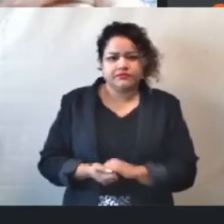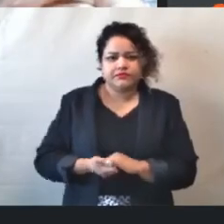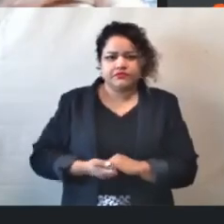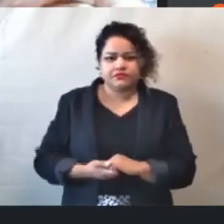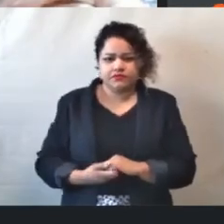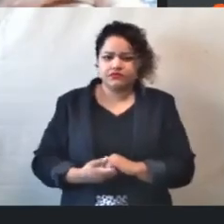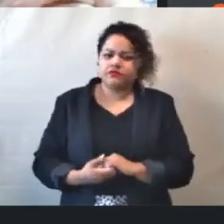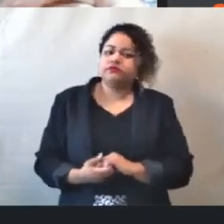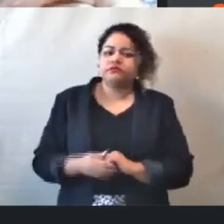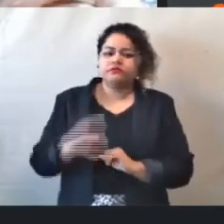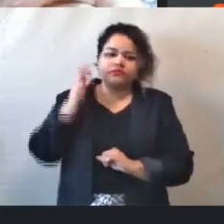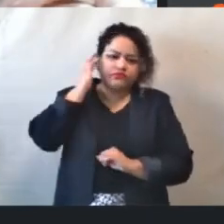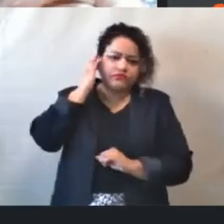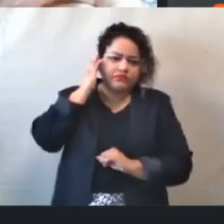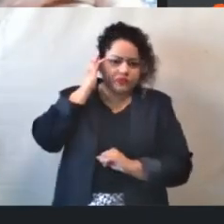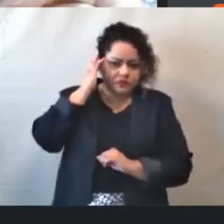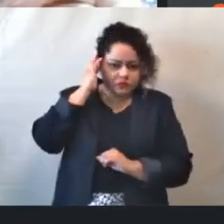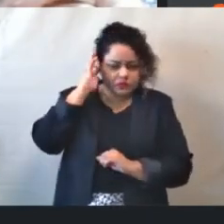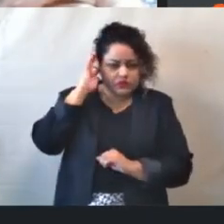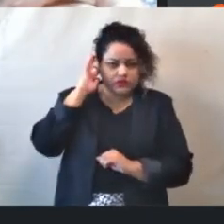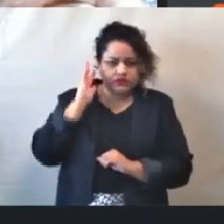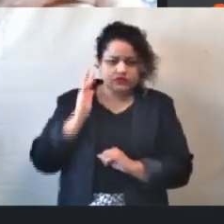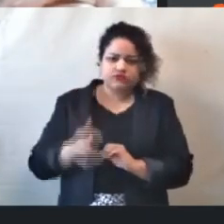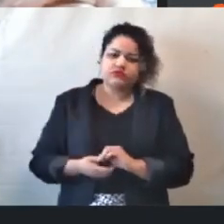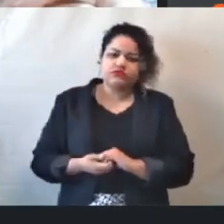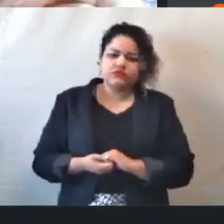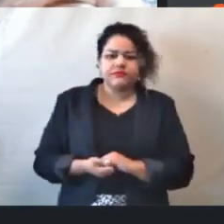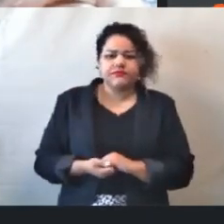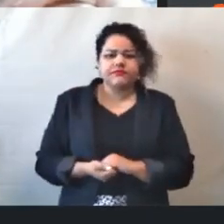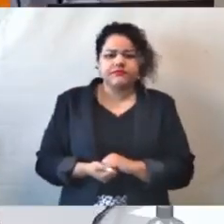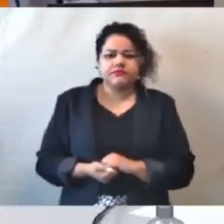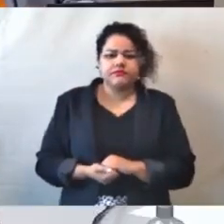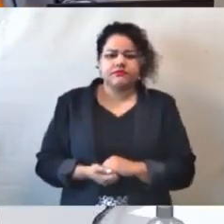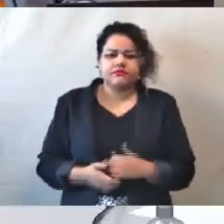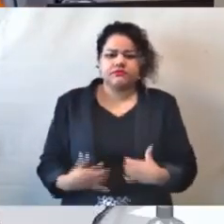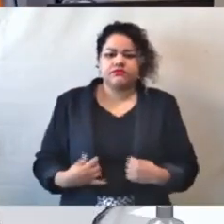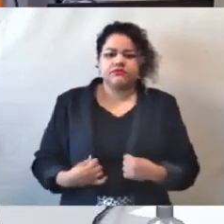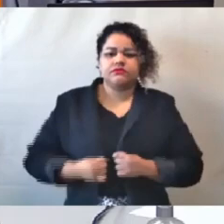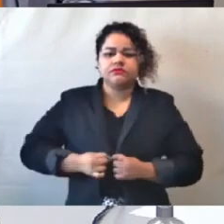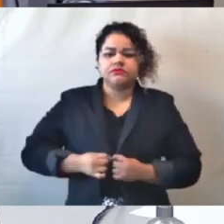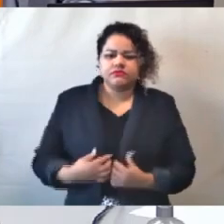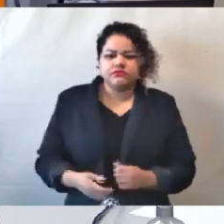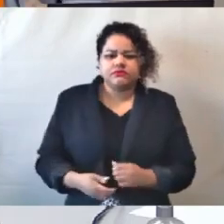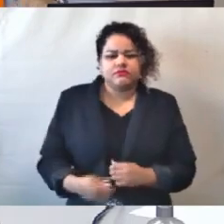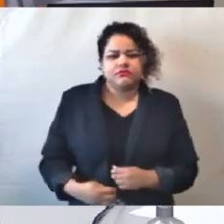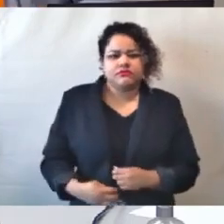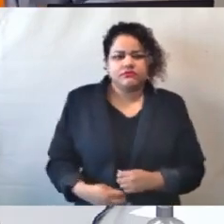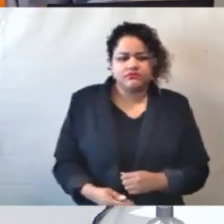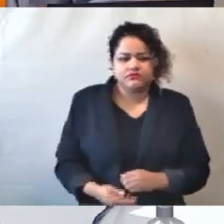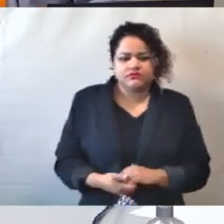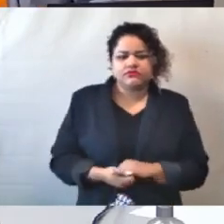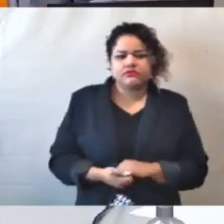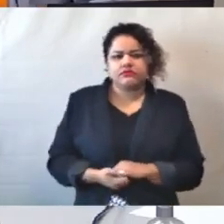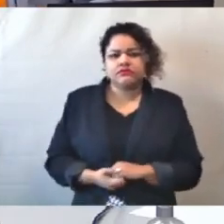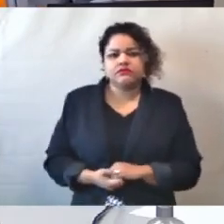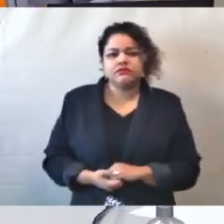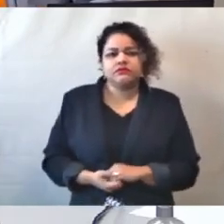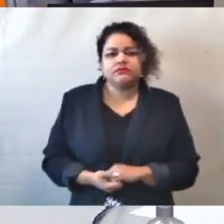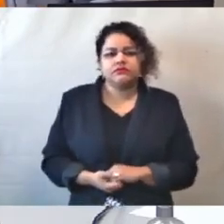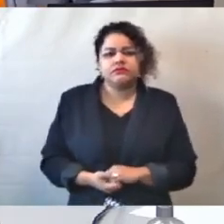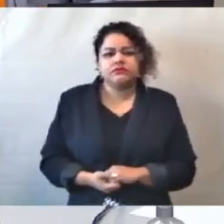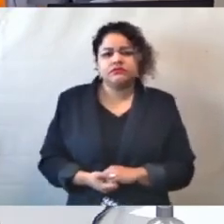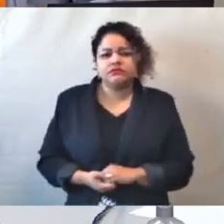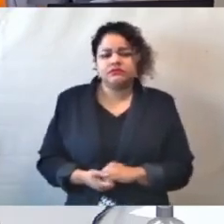de inexigibilidade de